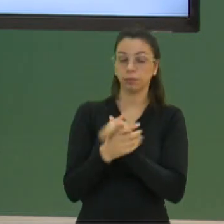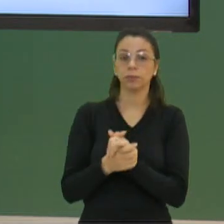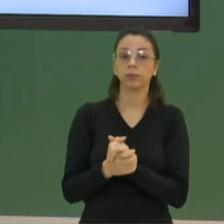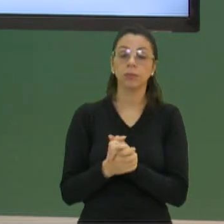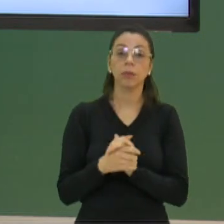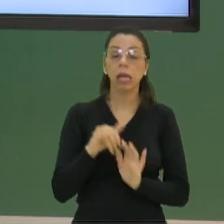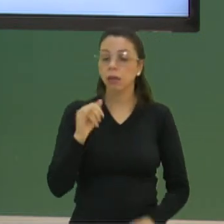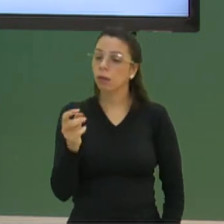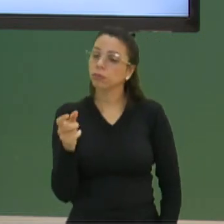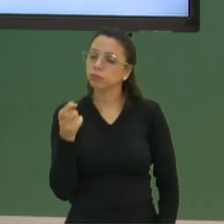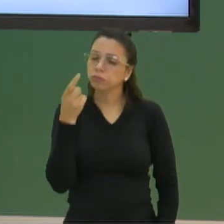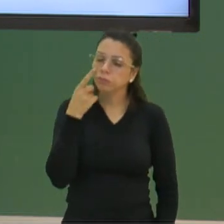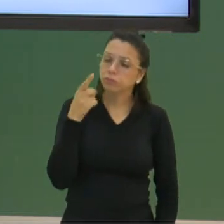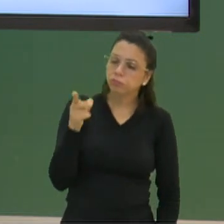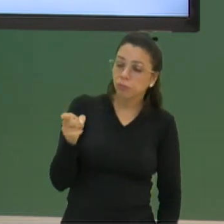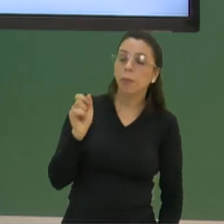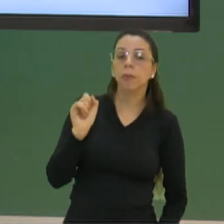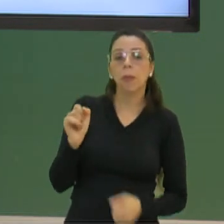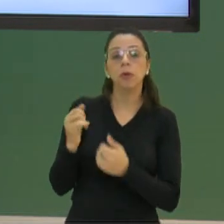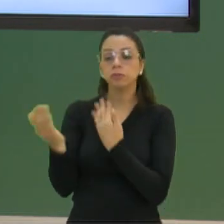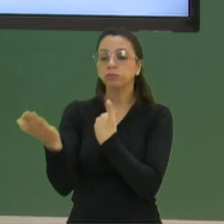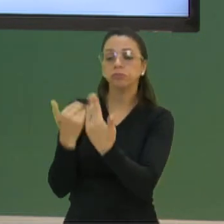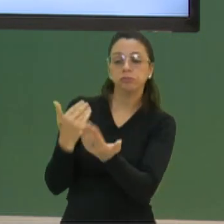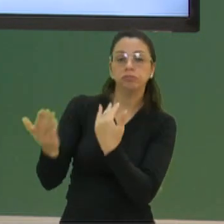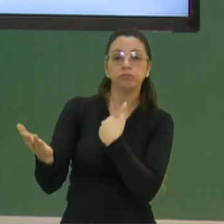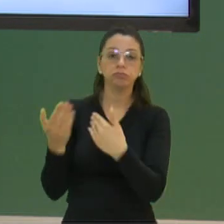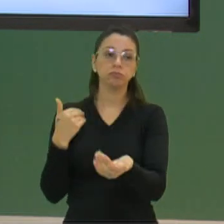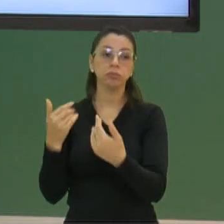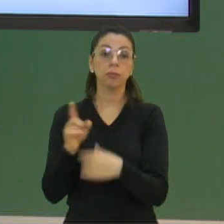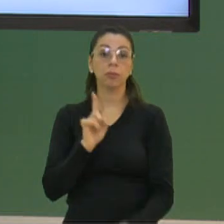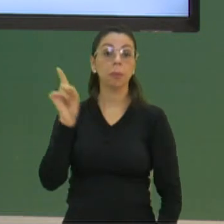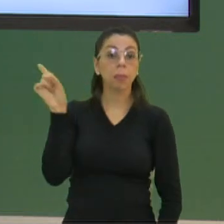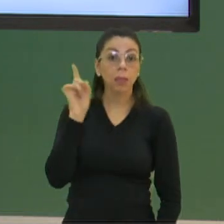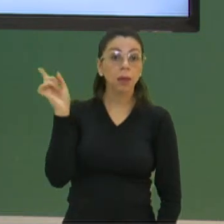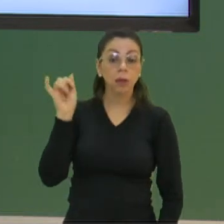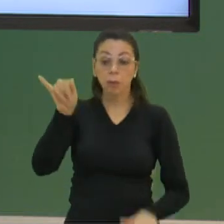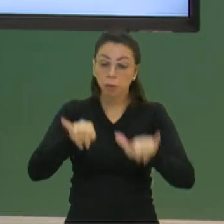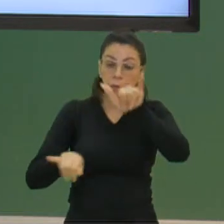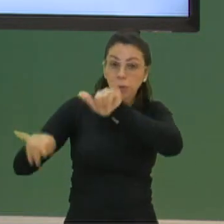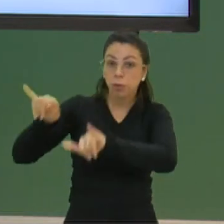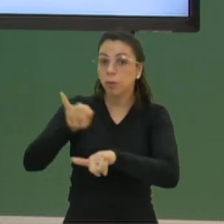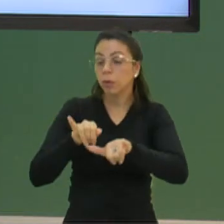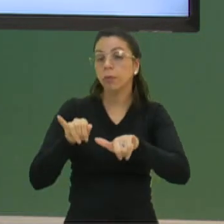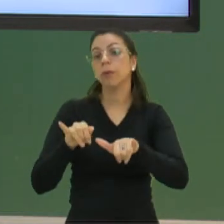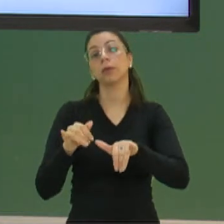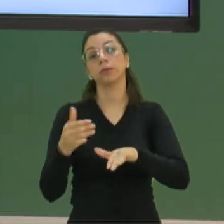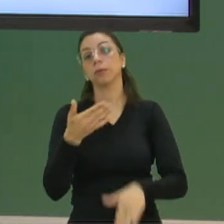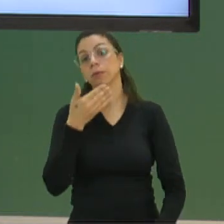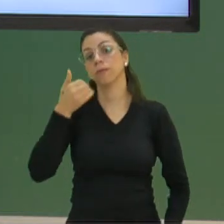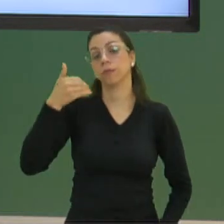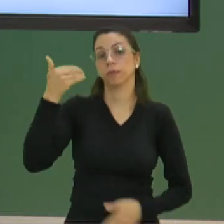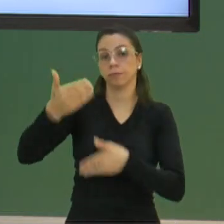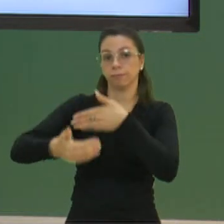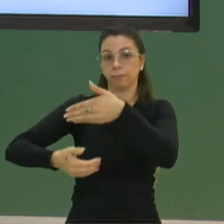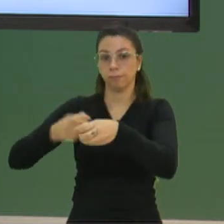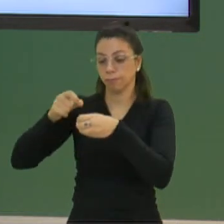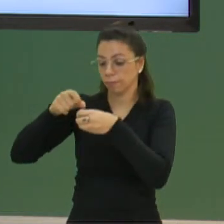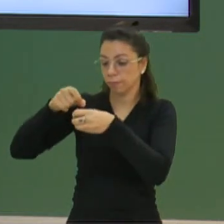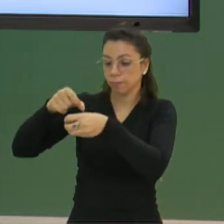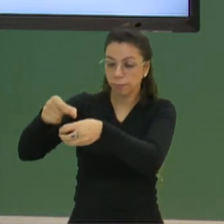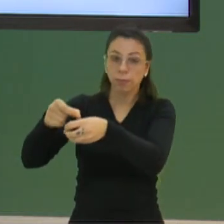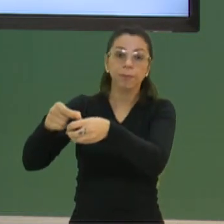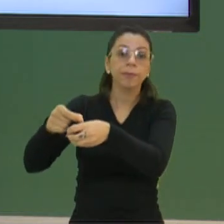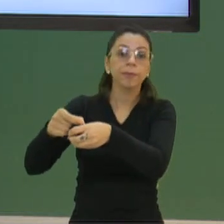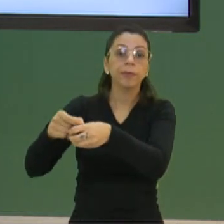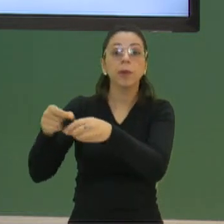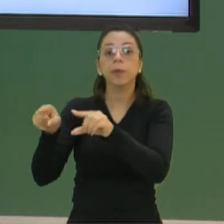comentar com seu pai, com sua mãe, com seus irmãos, que isso é um produto utilizado para beneficiar o desenvolvimento da semente e